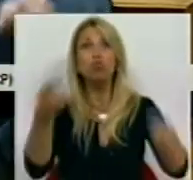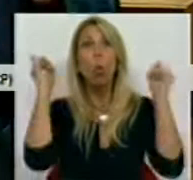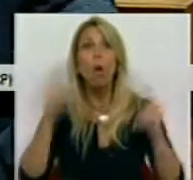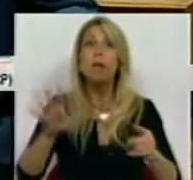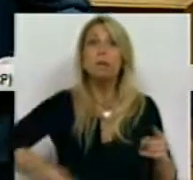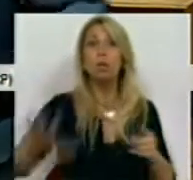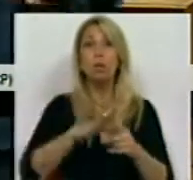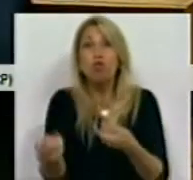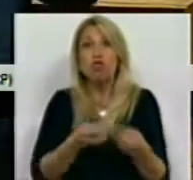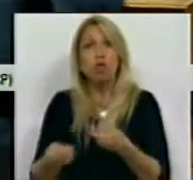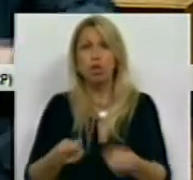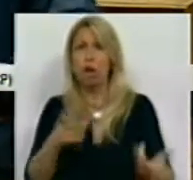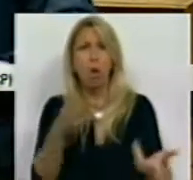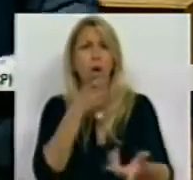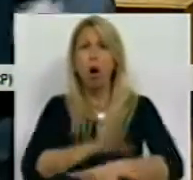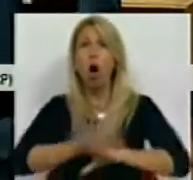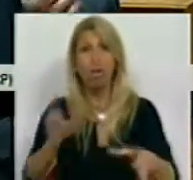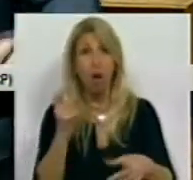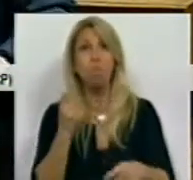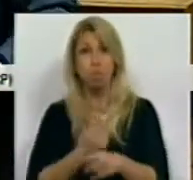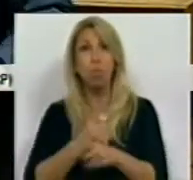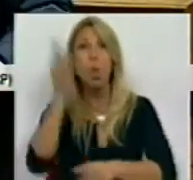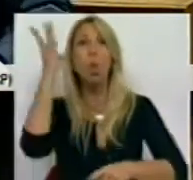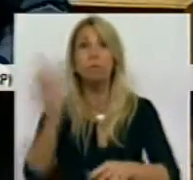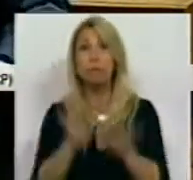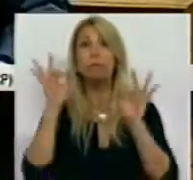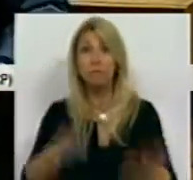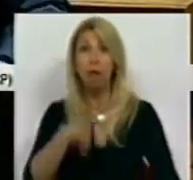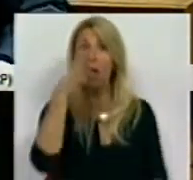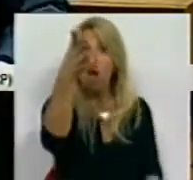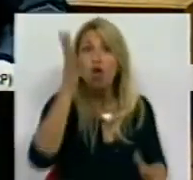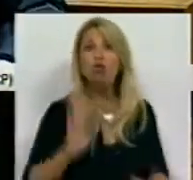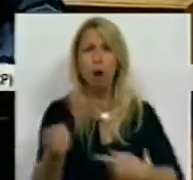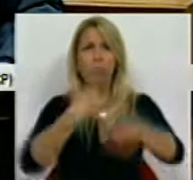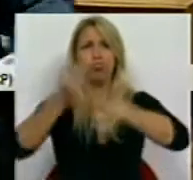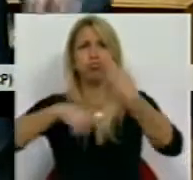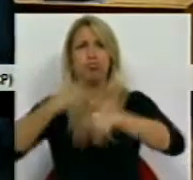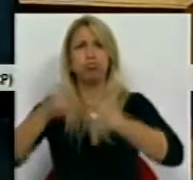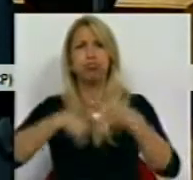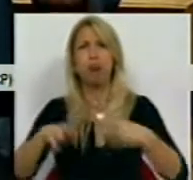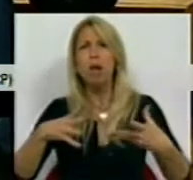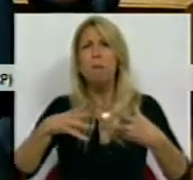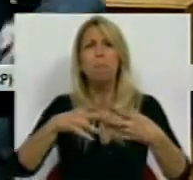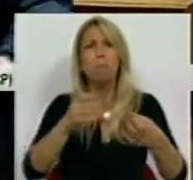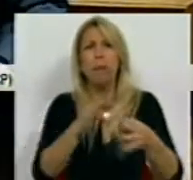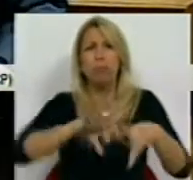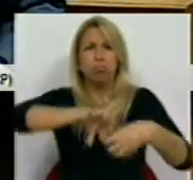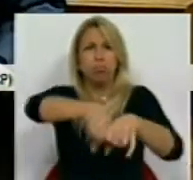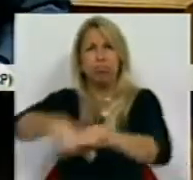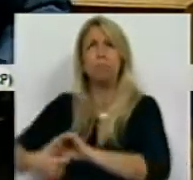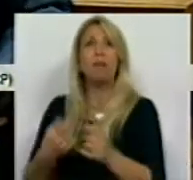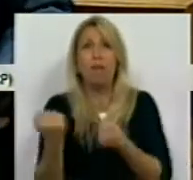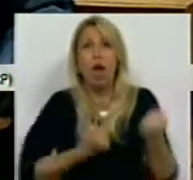ou mesmo corrupção que aqui abordámos, como foi o caso da venda de sucatas na rede ferroviária ou os milhares de milhões de euros